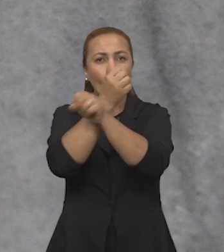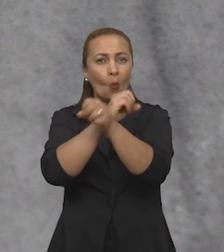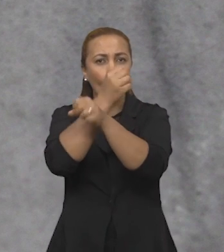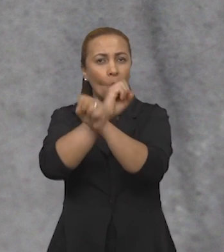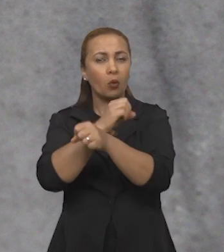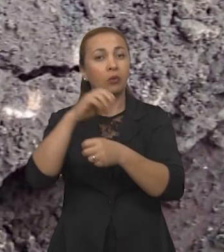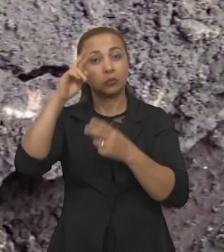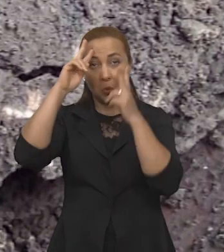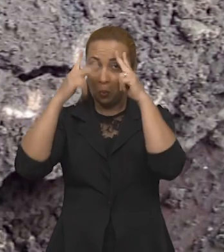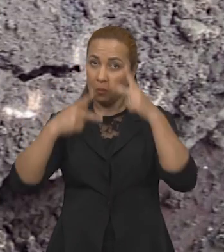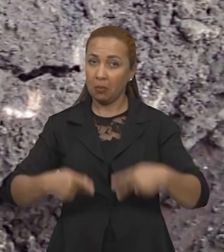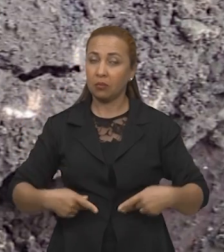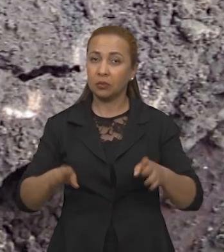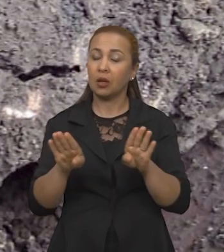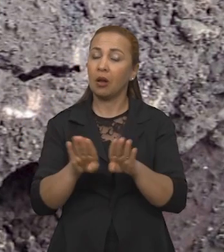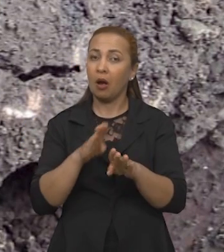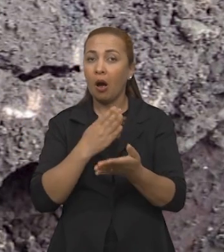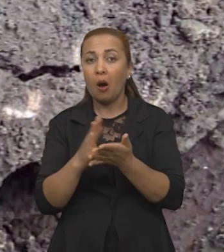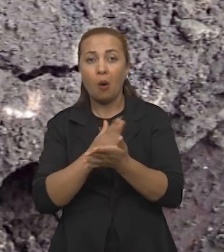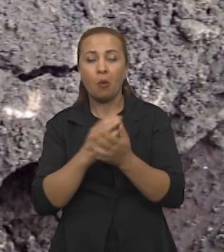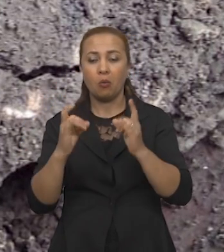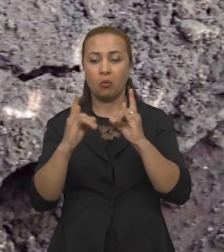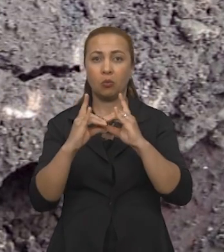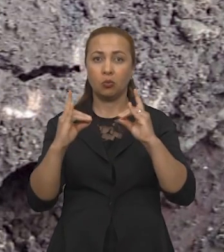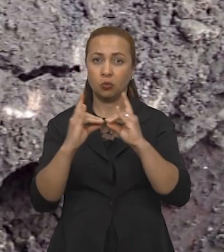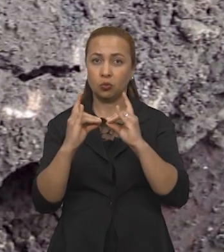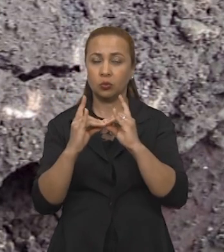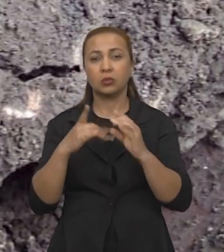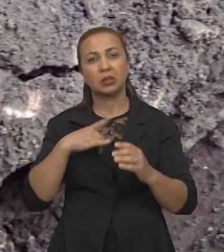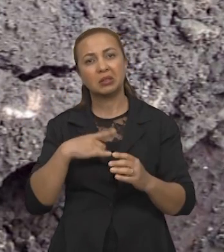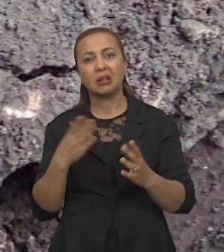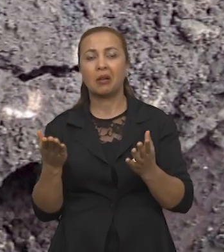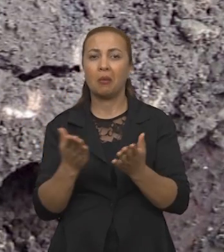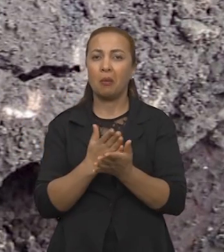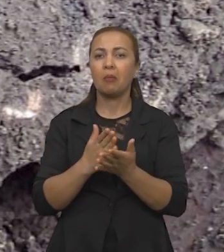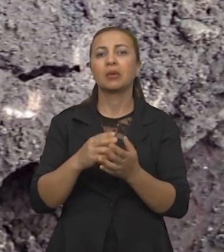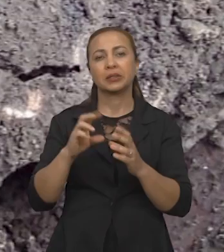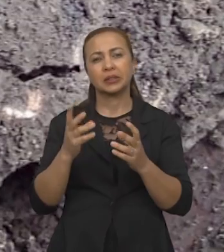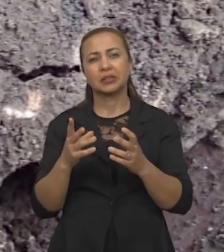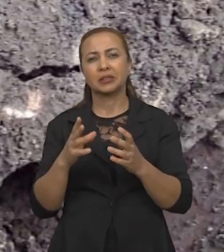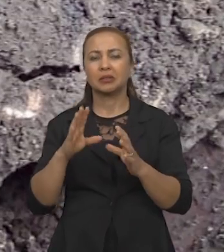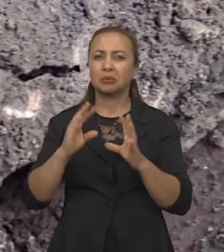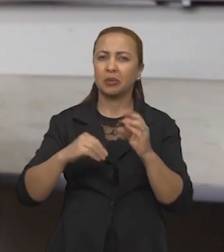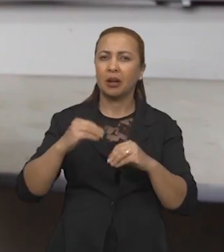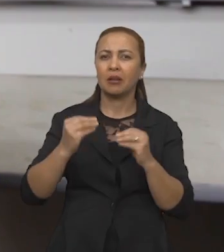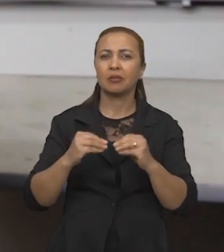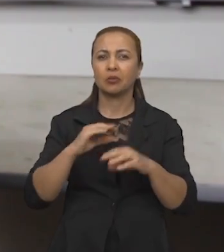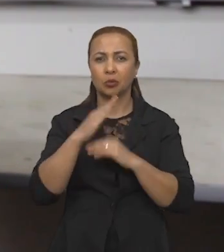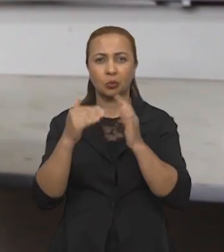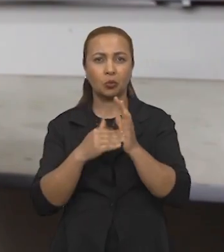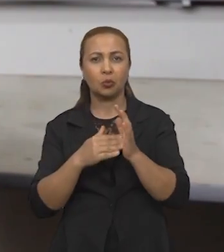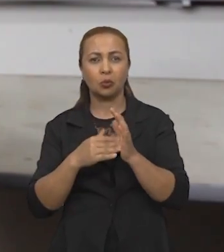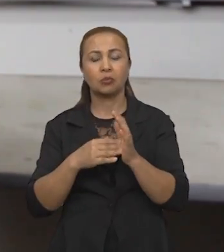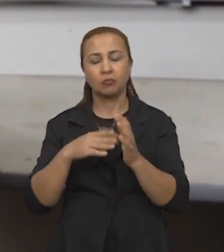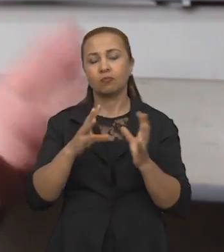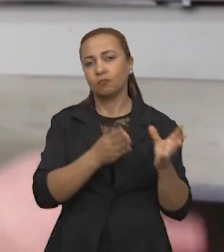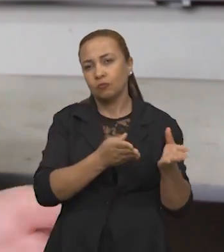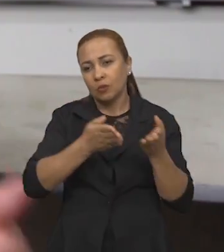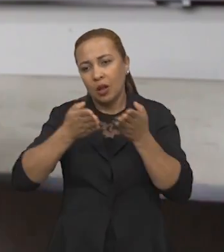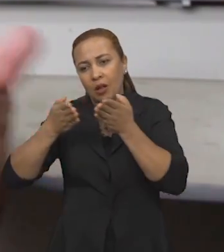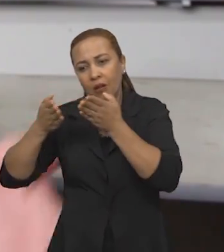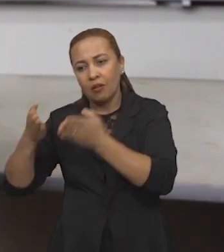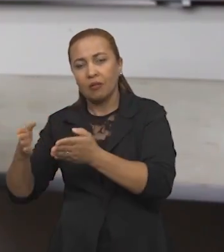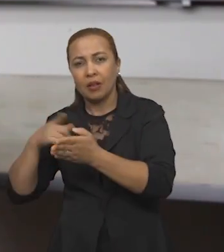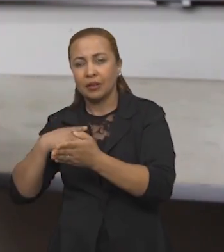claro, em algumas urnas funerárias. Claro que esses ossos, eles são bastante friáveis e tal. E aí todo esse material